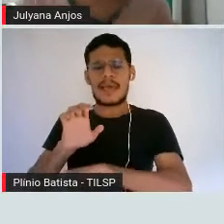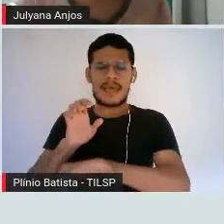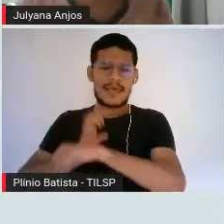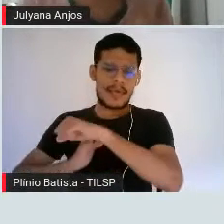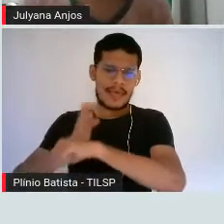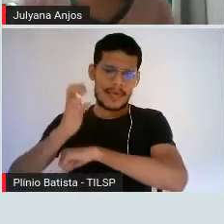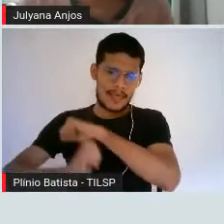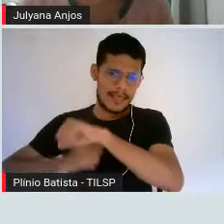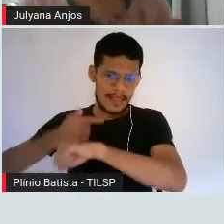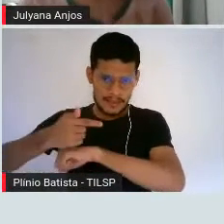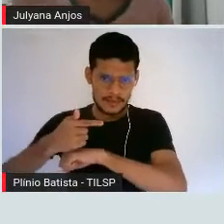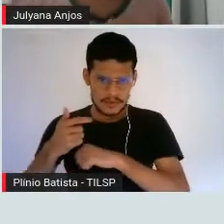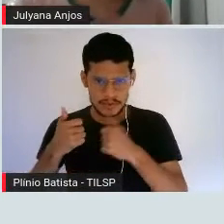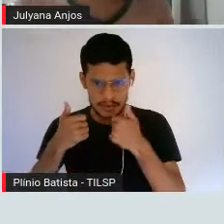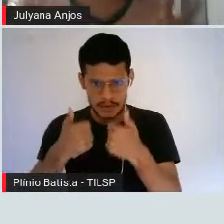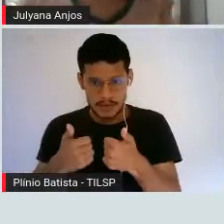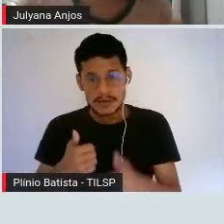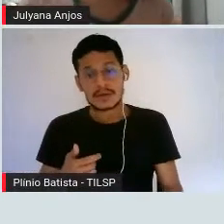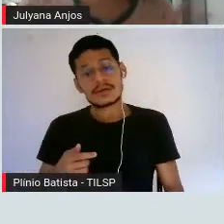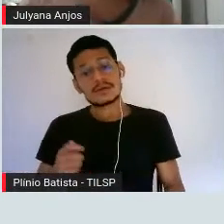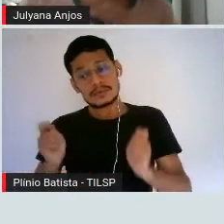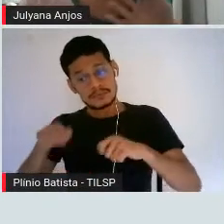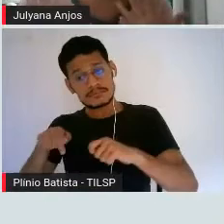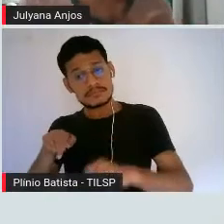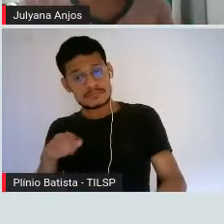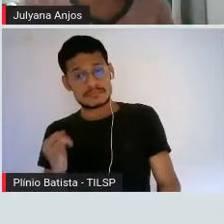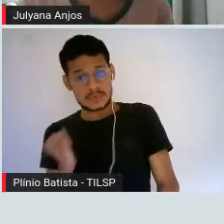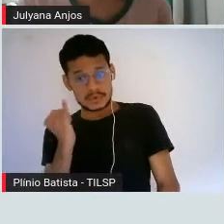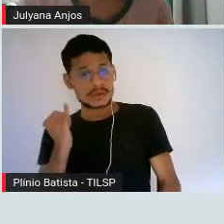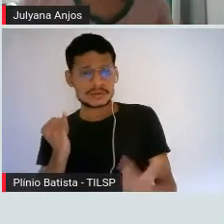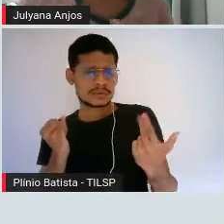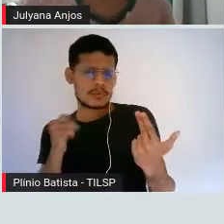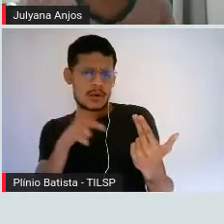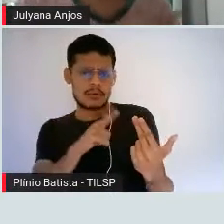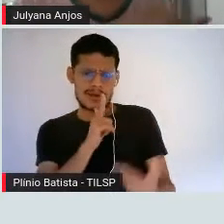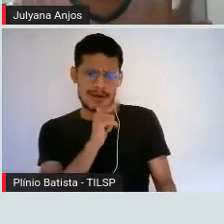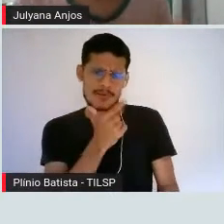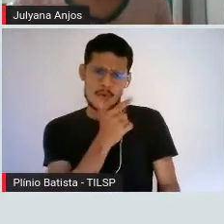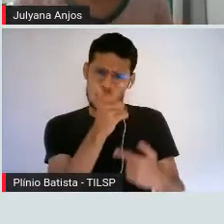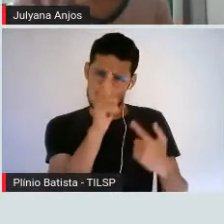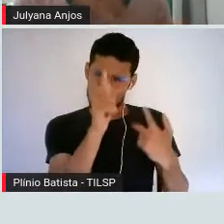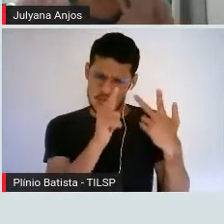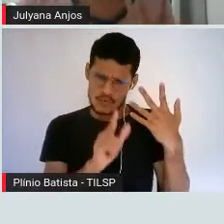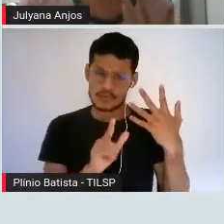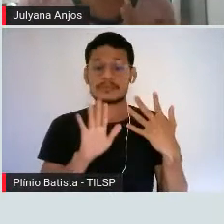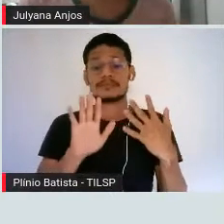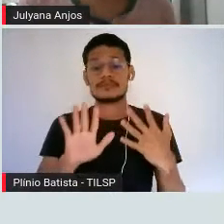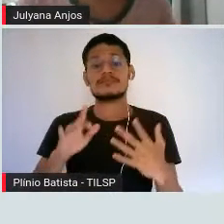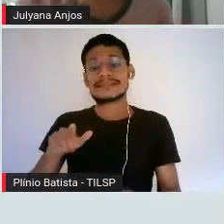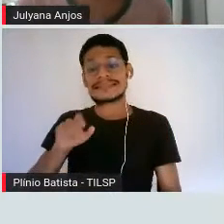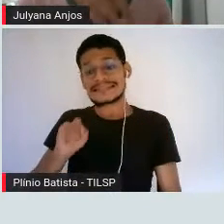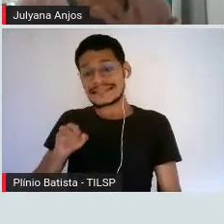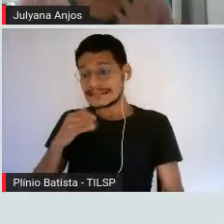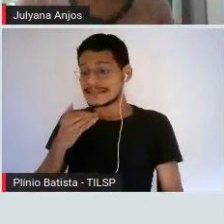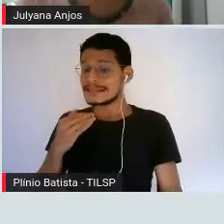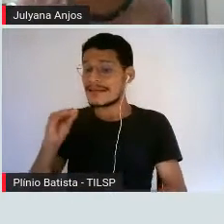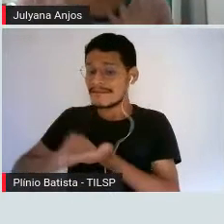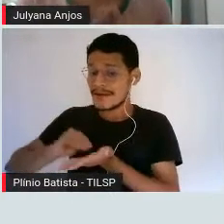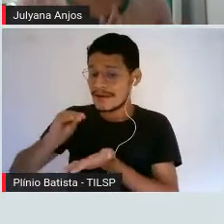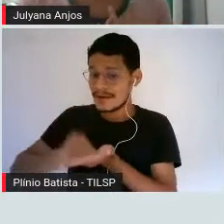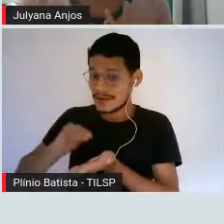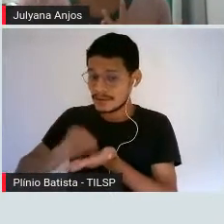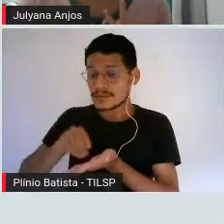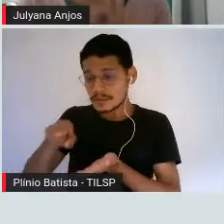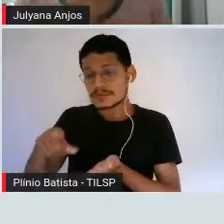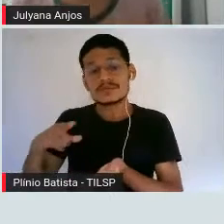nossas funções biológicas, fisiológicas, assim como a água e outros elementos, tá certo? E a ausência deles, ela pode provocar